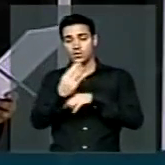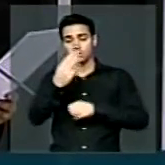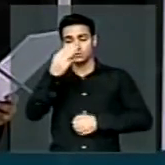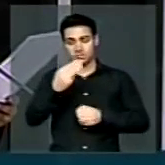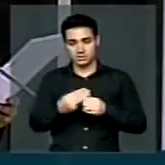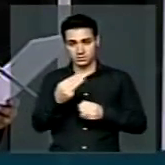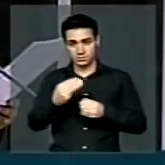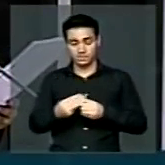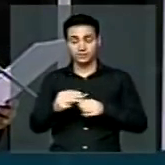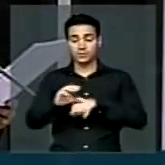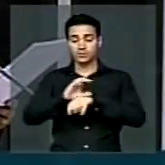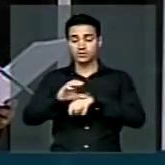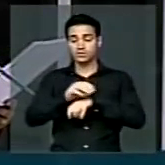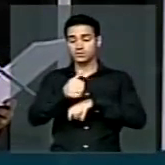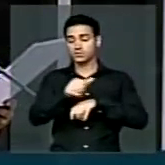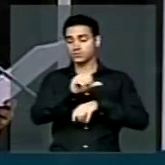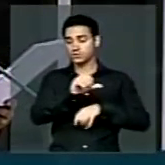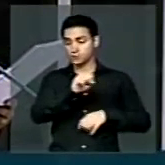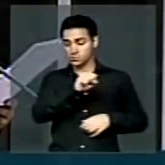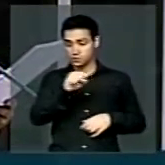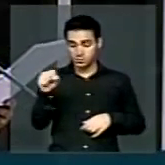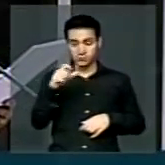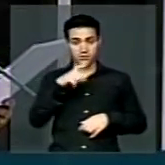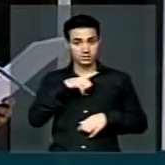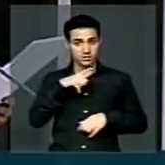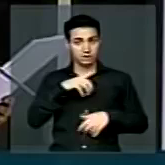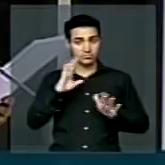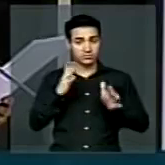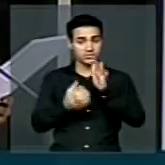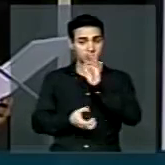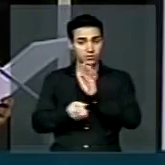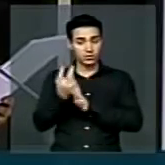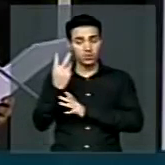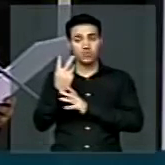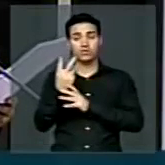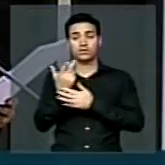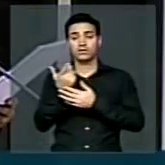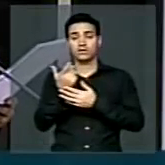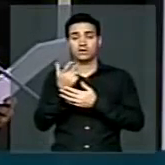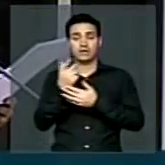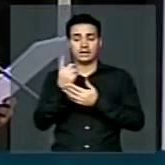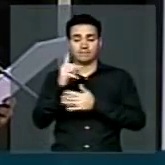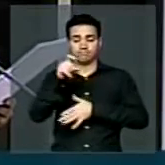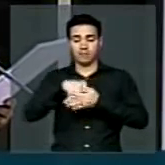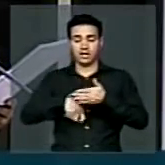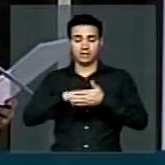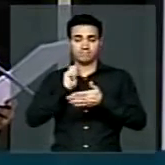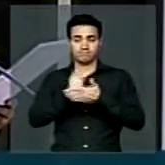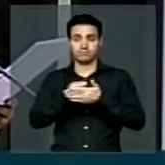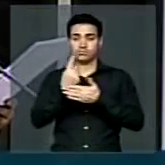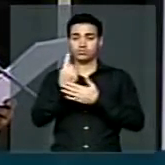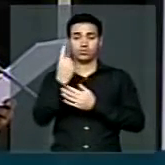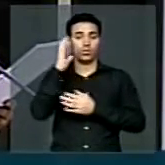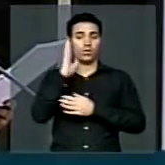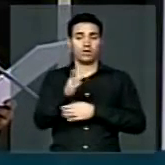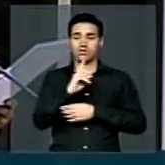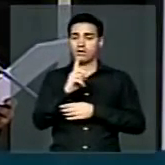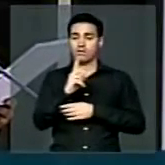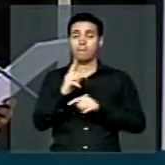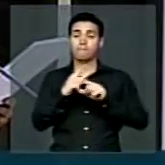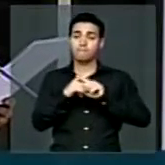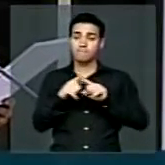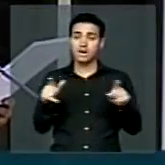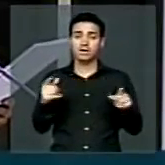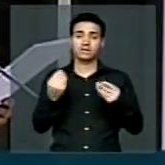A Constituição de 88 estabeleceu a descentralização tributária, com vistas a arrefecer a onipotência da União